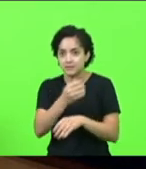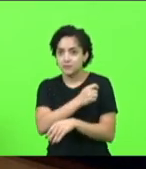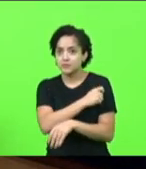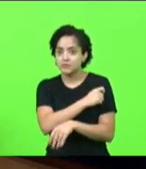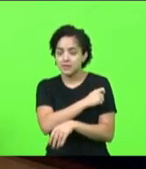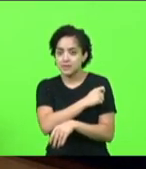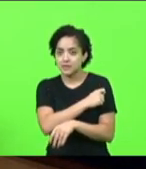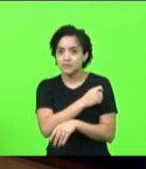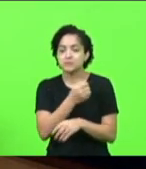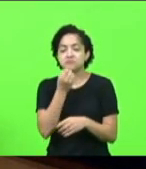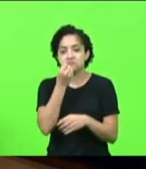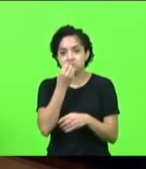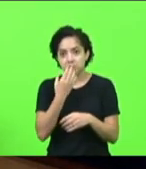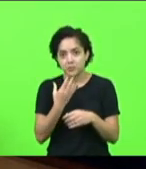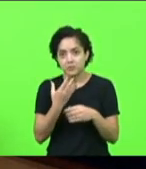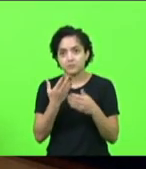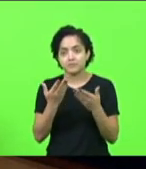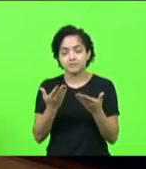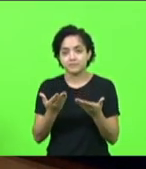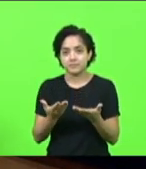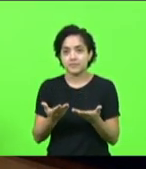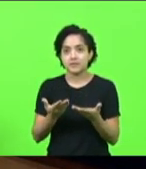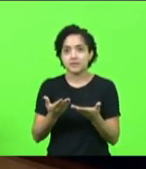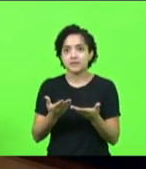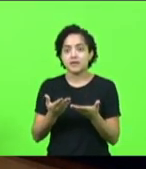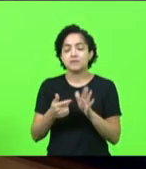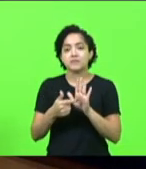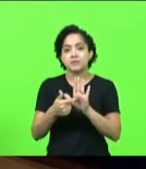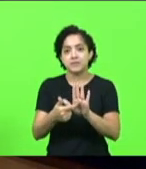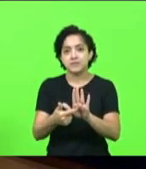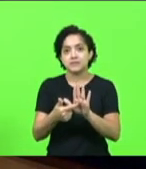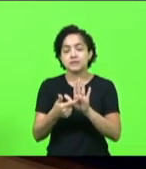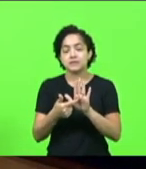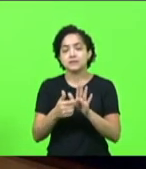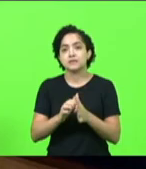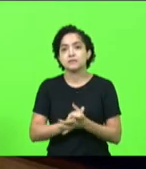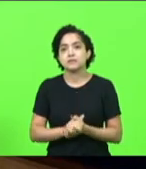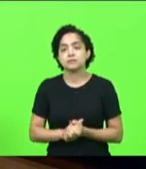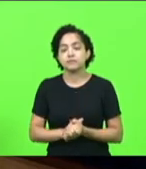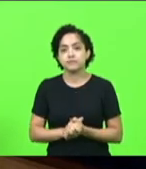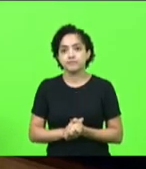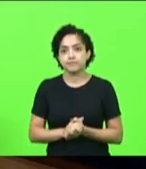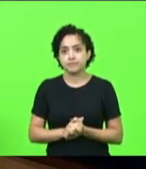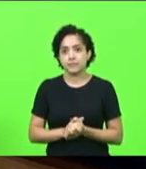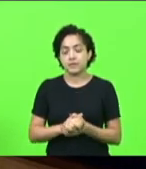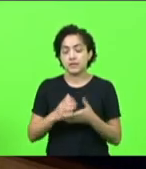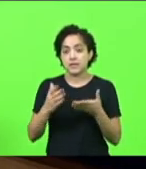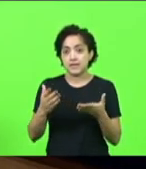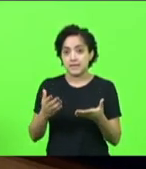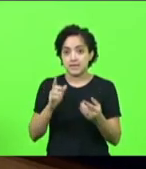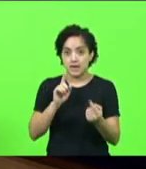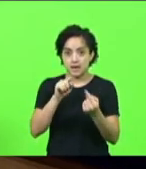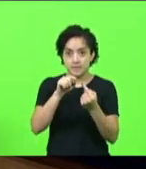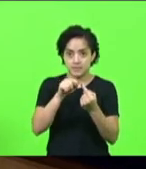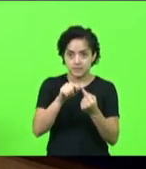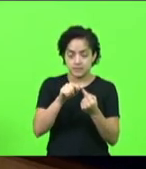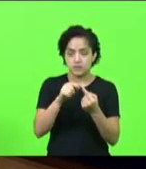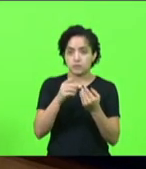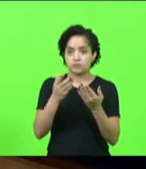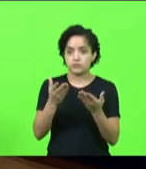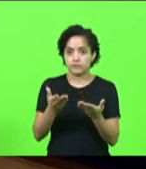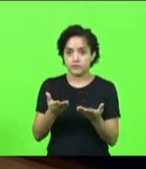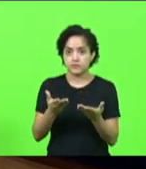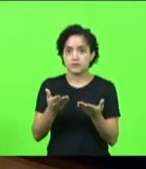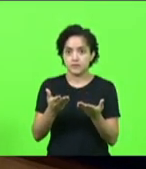saíram muito bem aqui na apresentação e dizer que a missão de vocês ela é